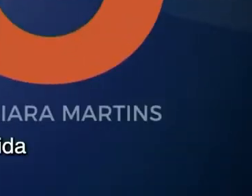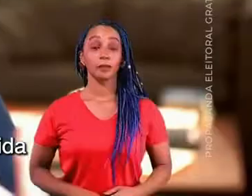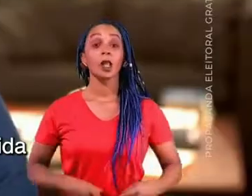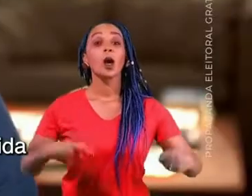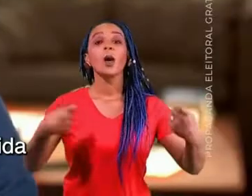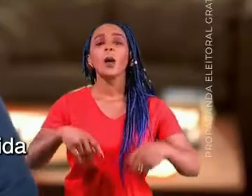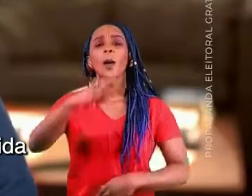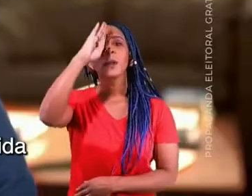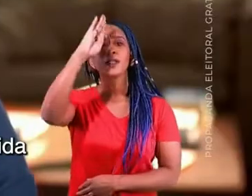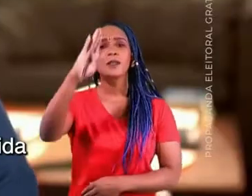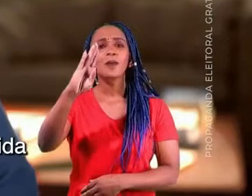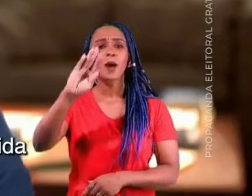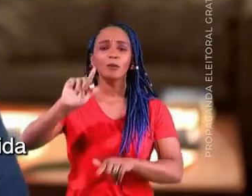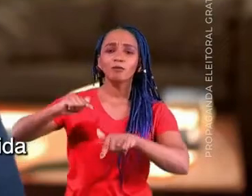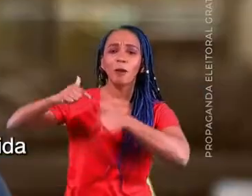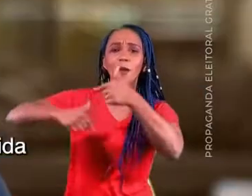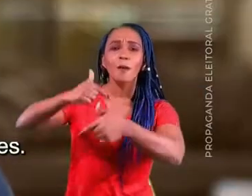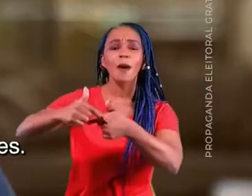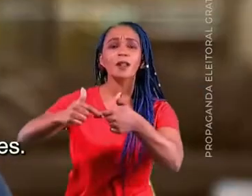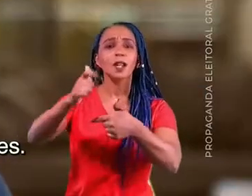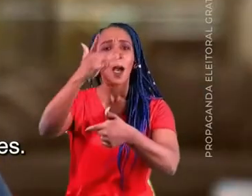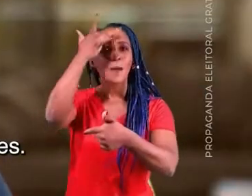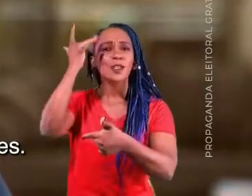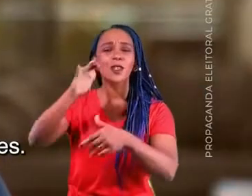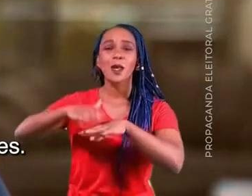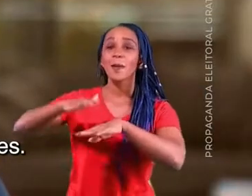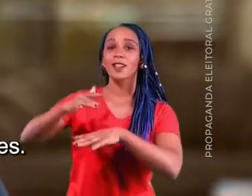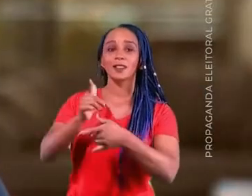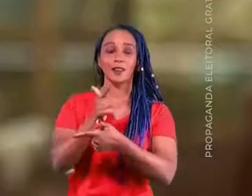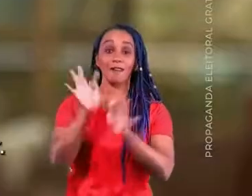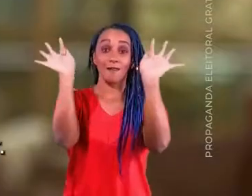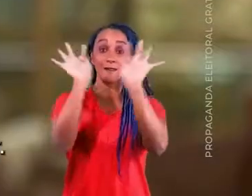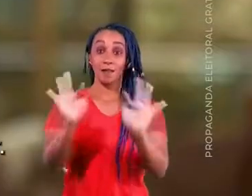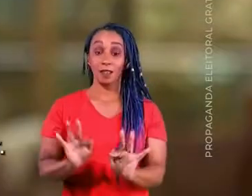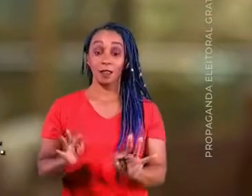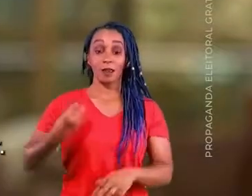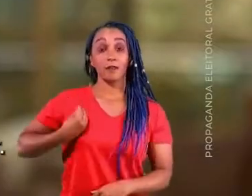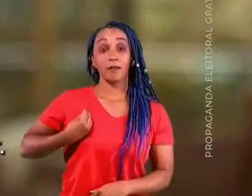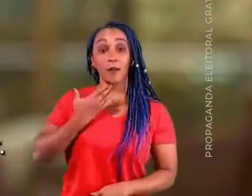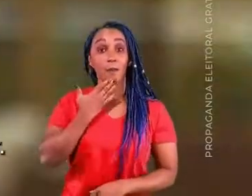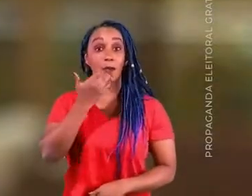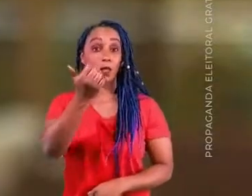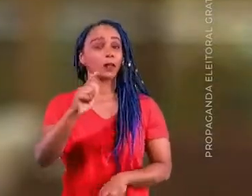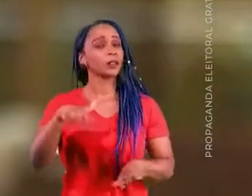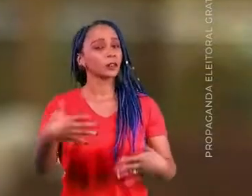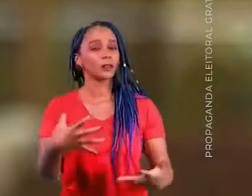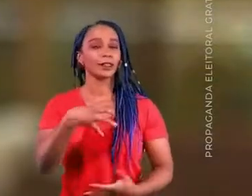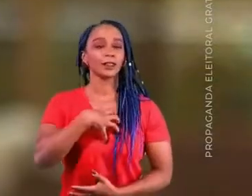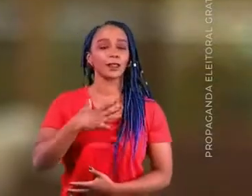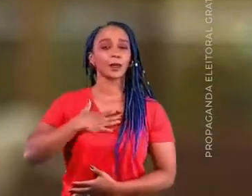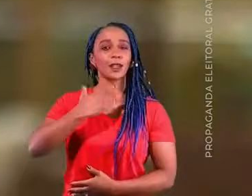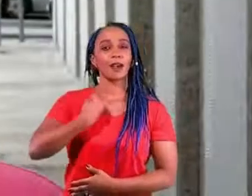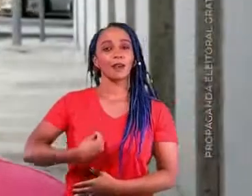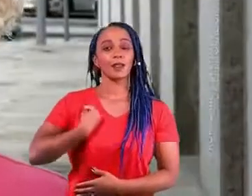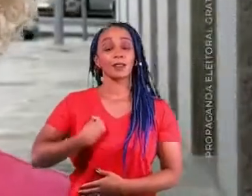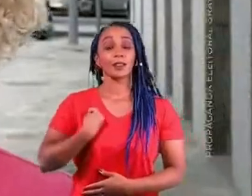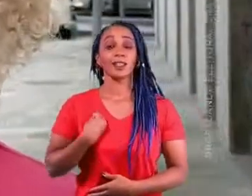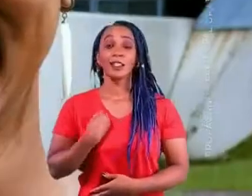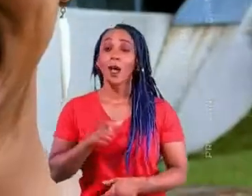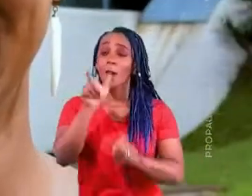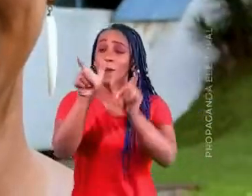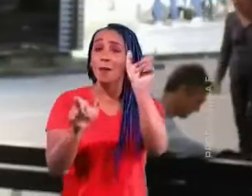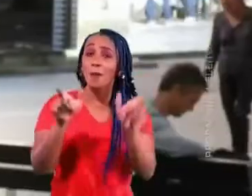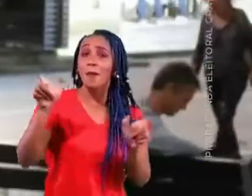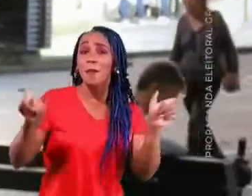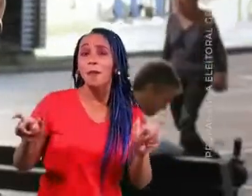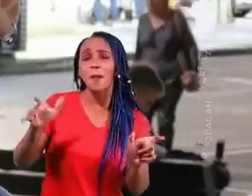A principal missão da gente nessa vida é fazer as pessoas serem mais felizes, as pessoas poderem viver melhor. E isso dá sentido à minha vida. Gente